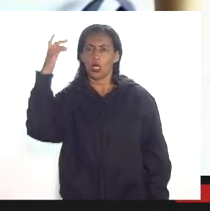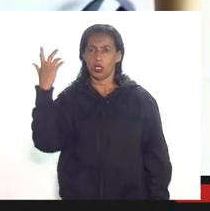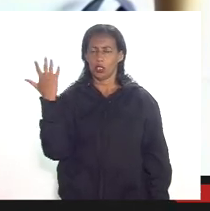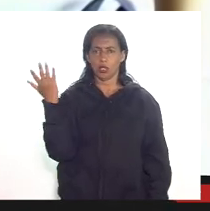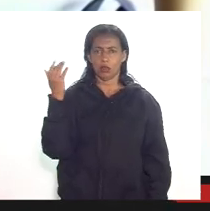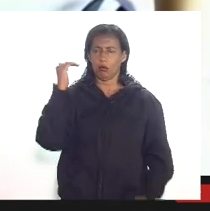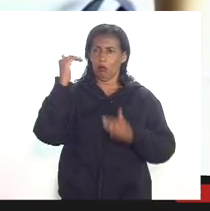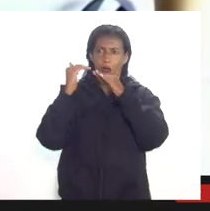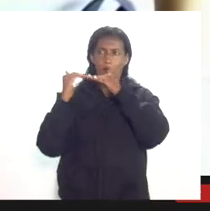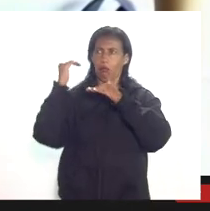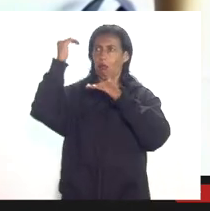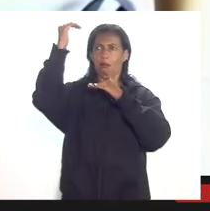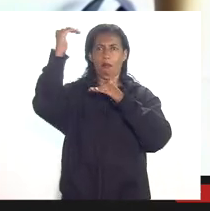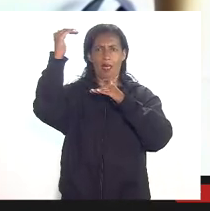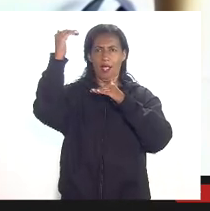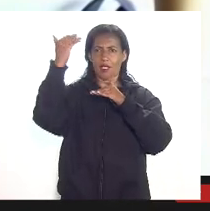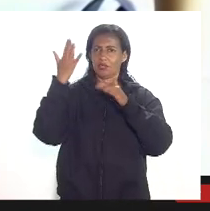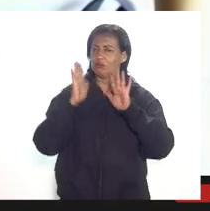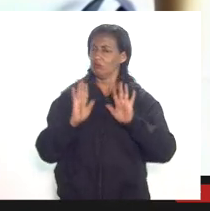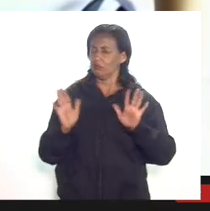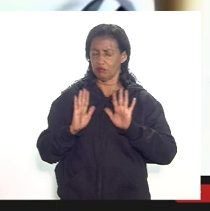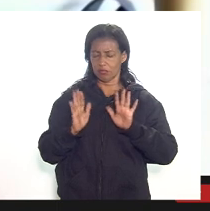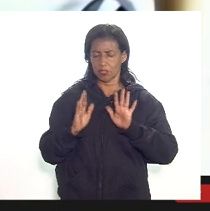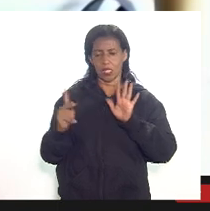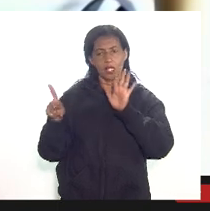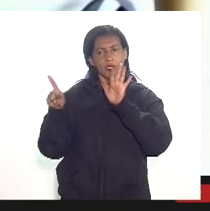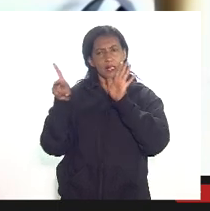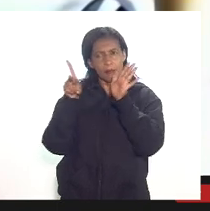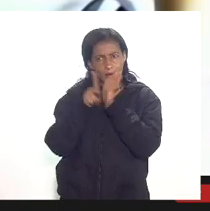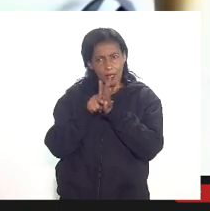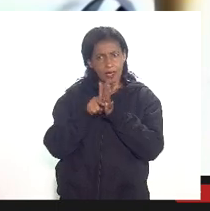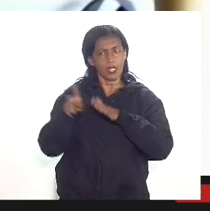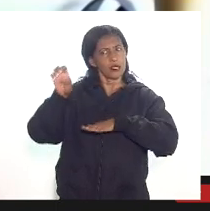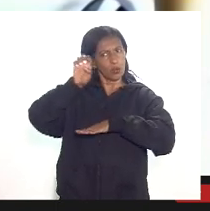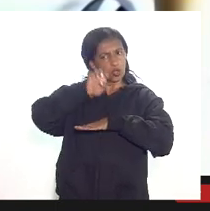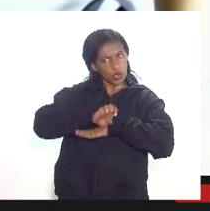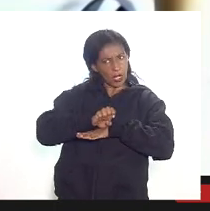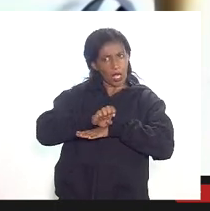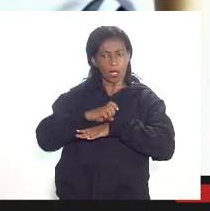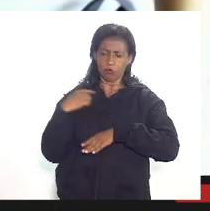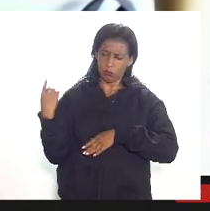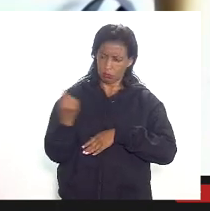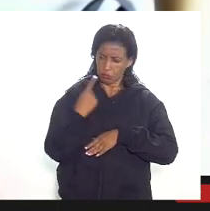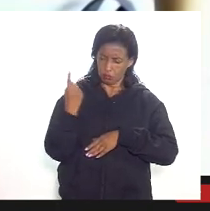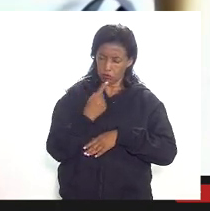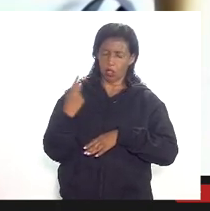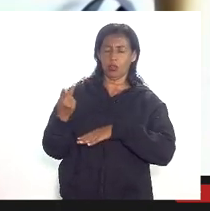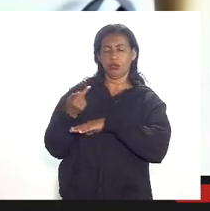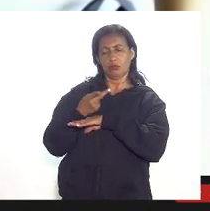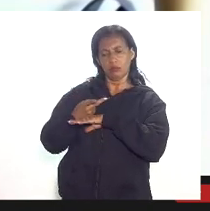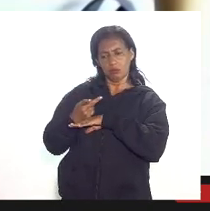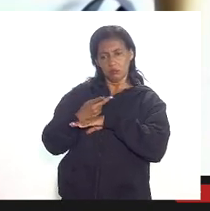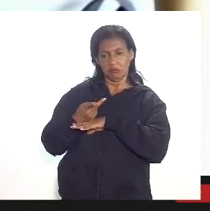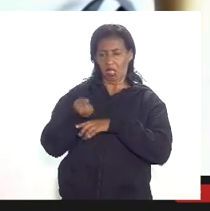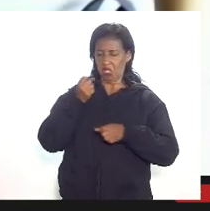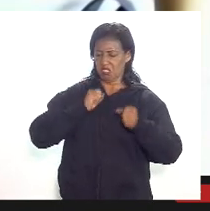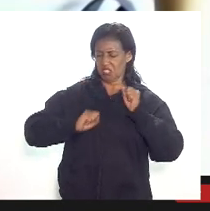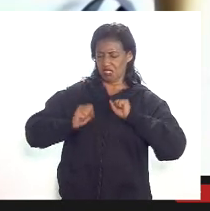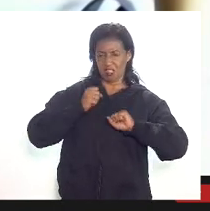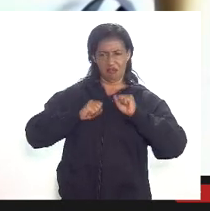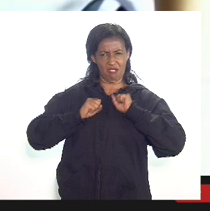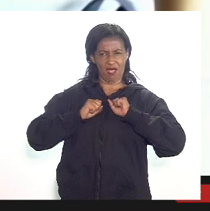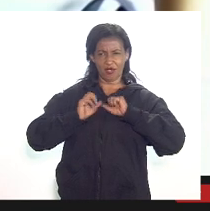são direitos do estado que a gente tem que buscar por isso nós não temos aqui nenhuma ansiedade